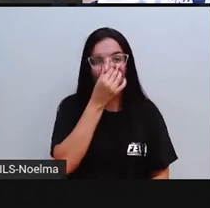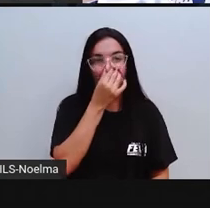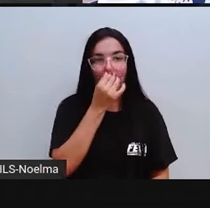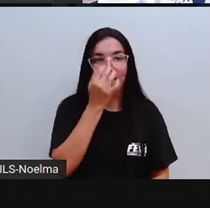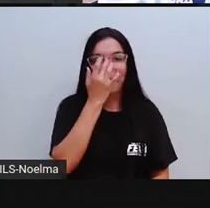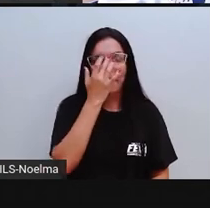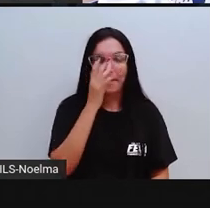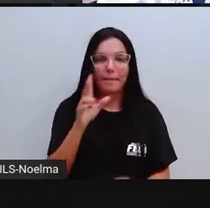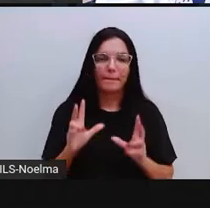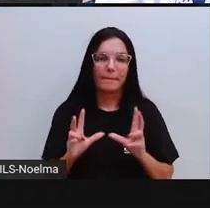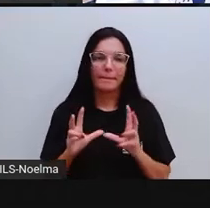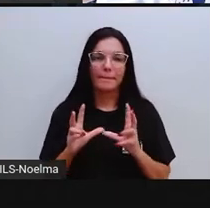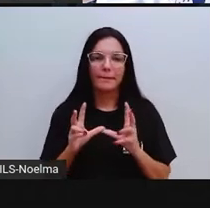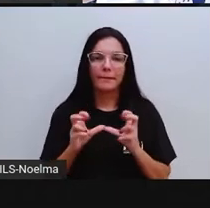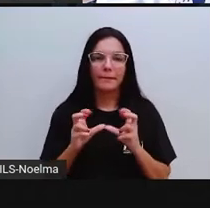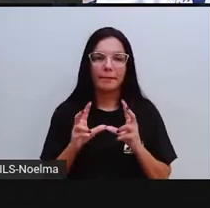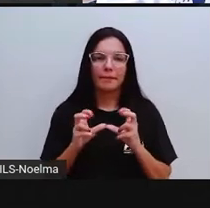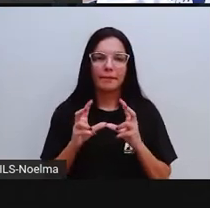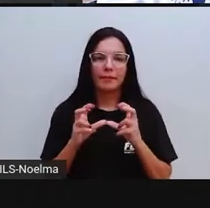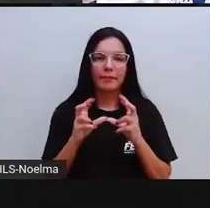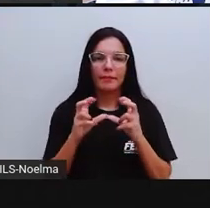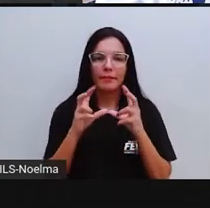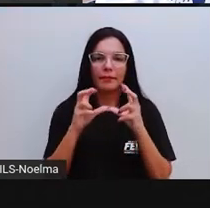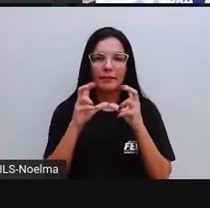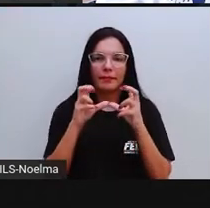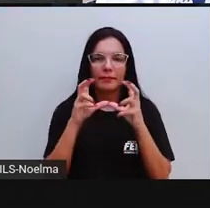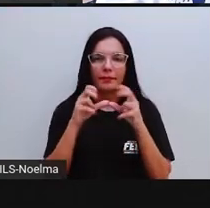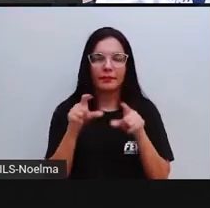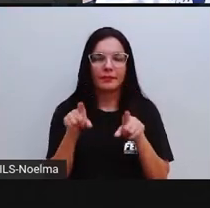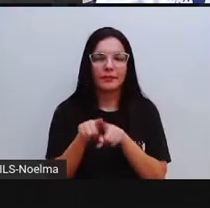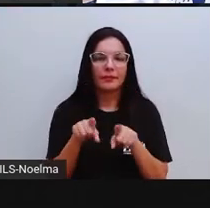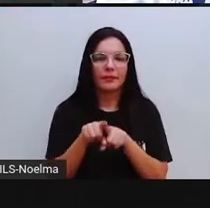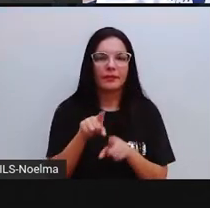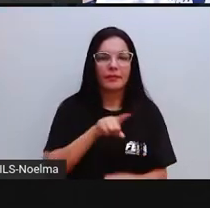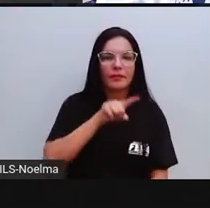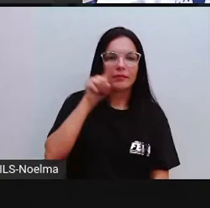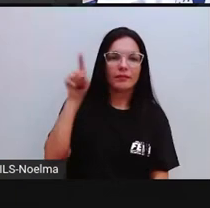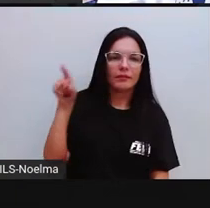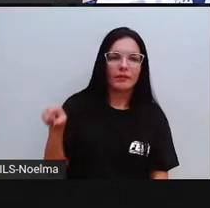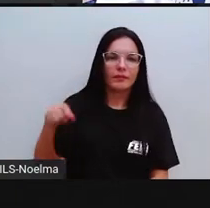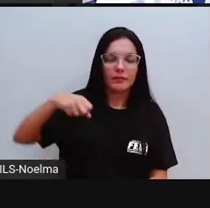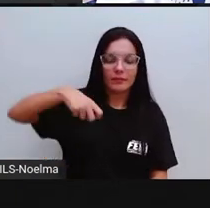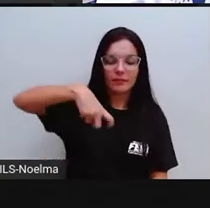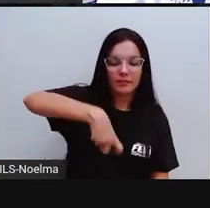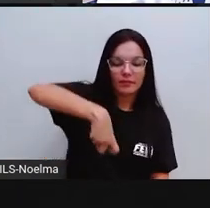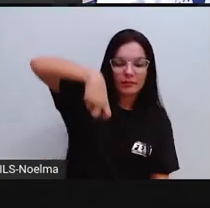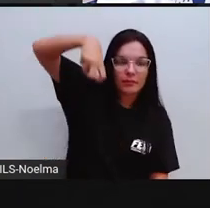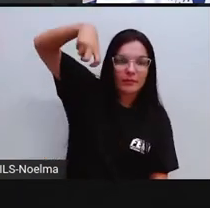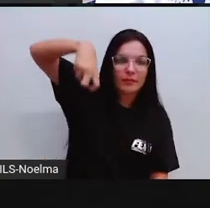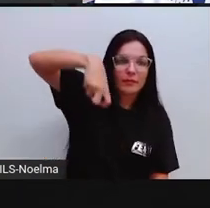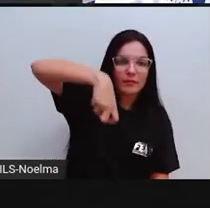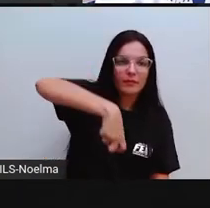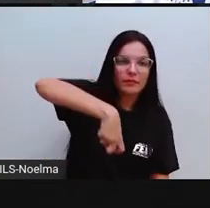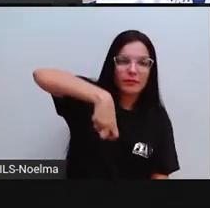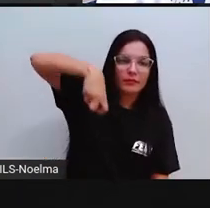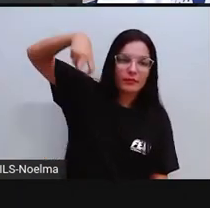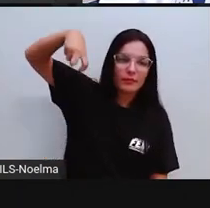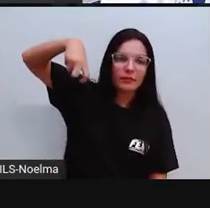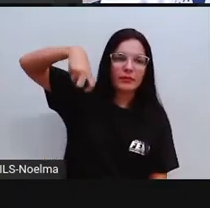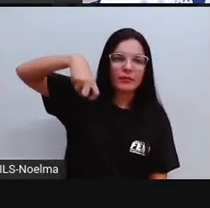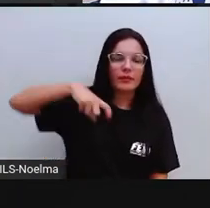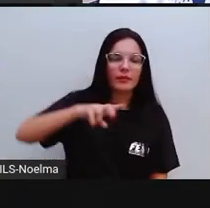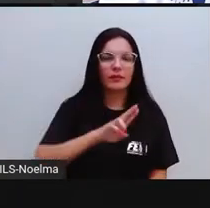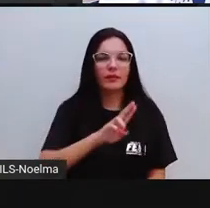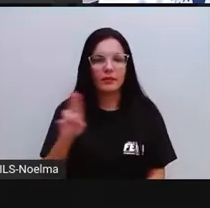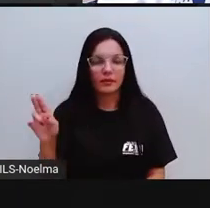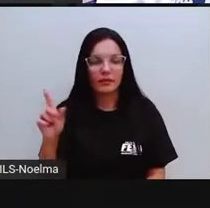caranguejo e guindache, certo? Então, também são palavrinhas, né, que